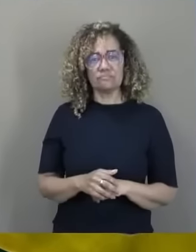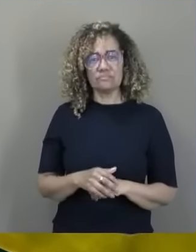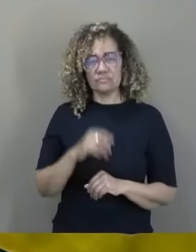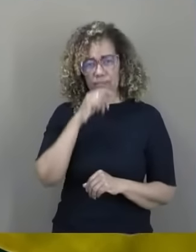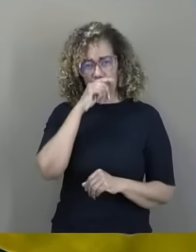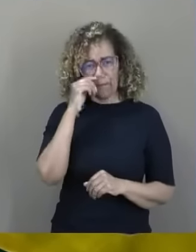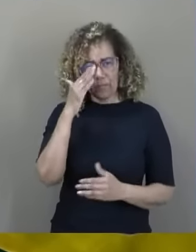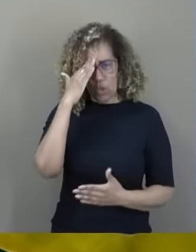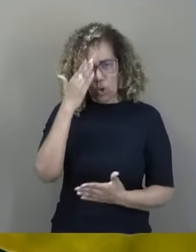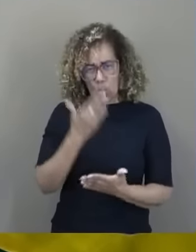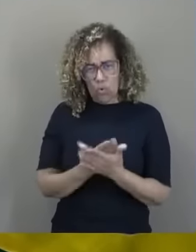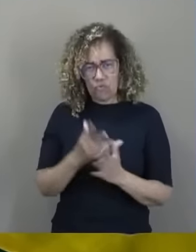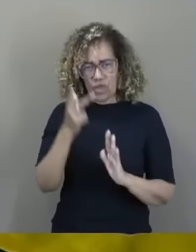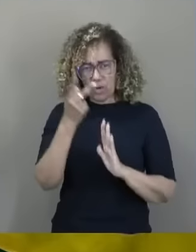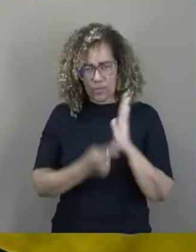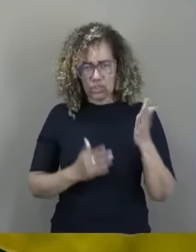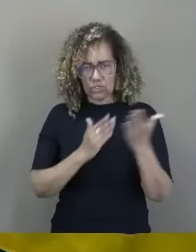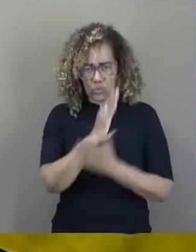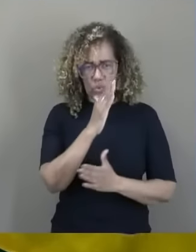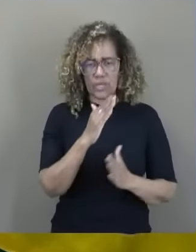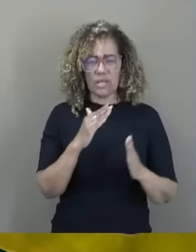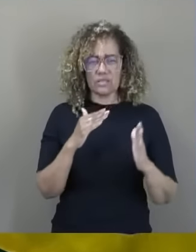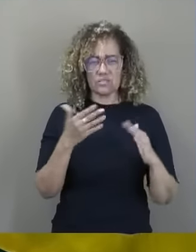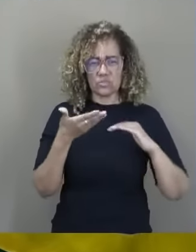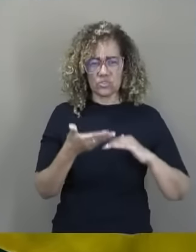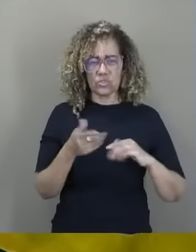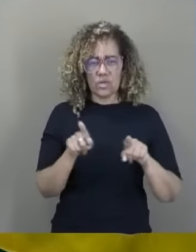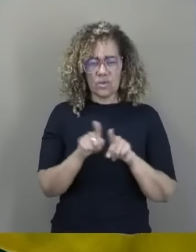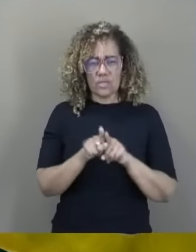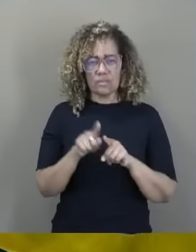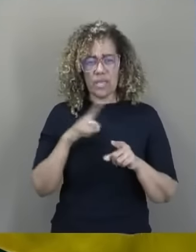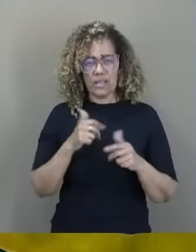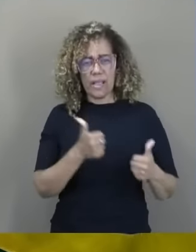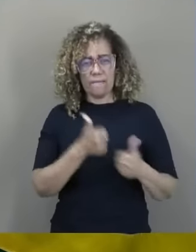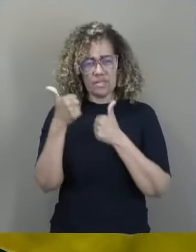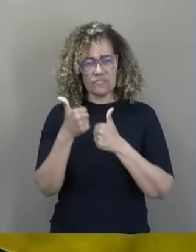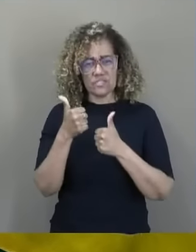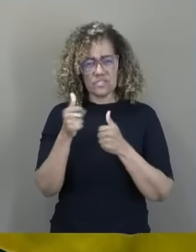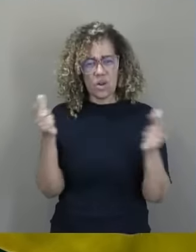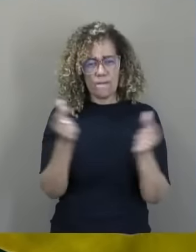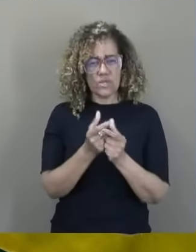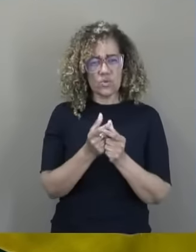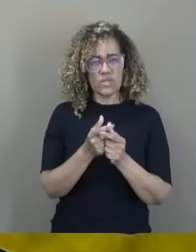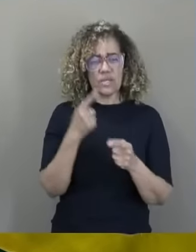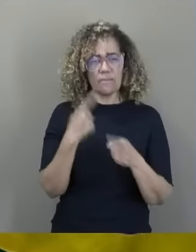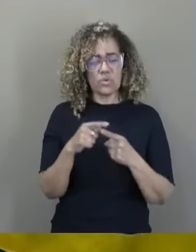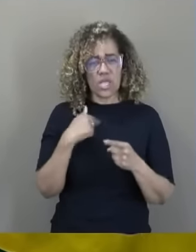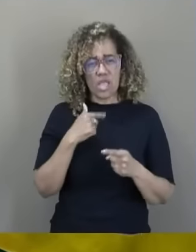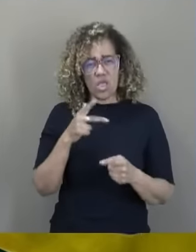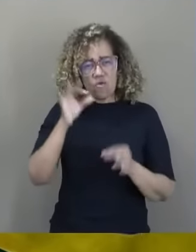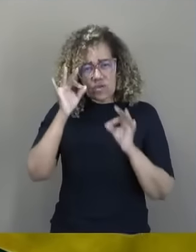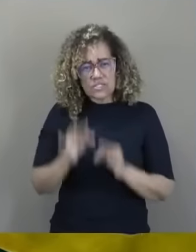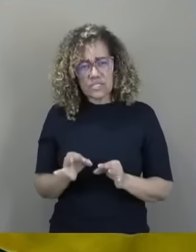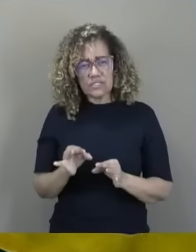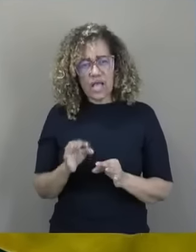com que passe um projeto no Congresso Nacional que beneficie essa minoria. Porque também, vamos ser francos, os